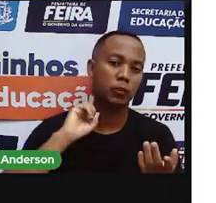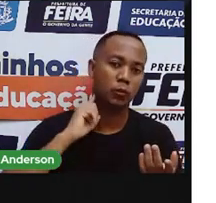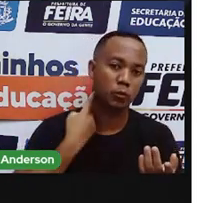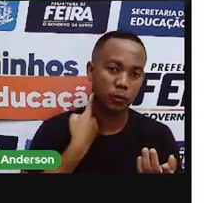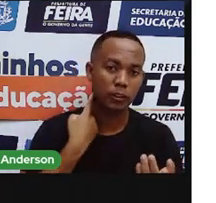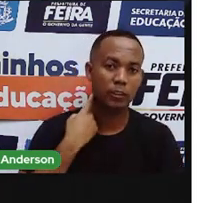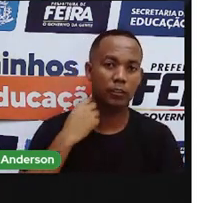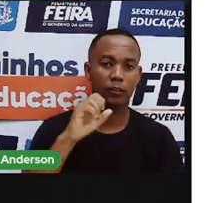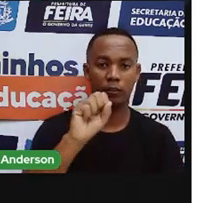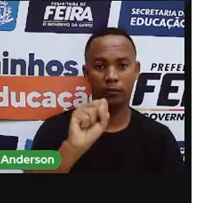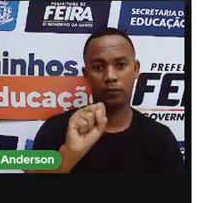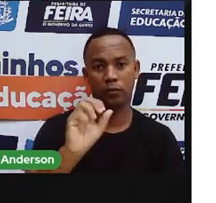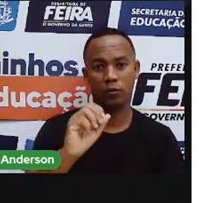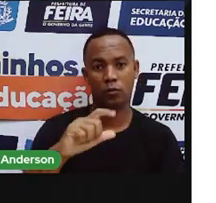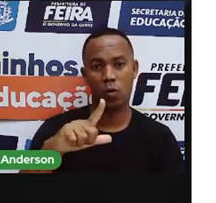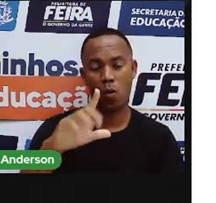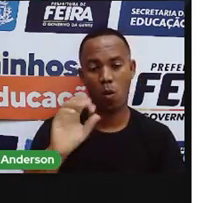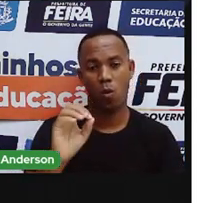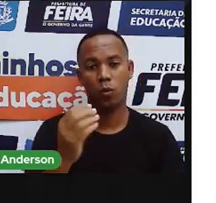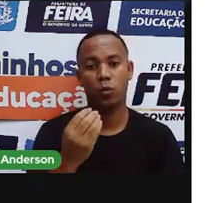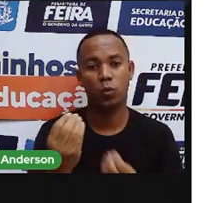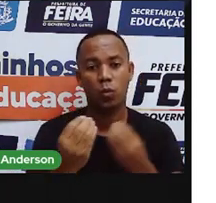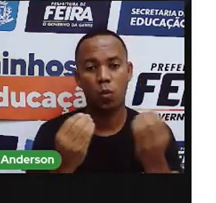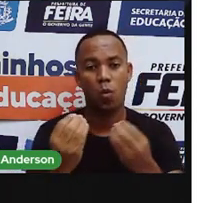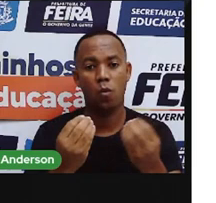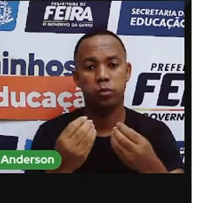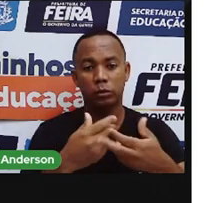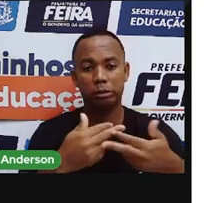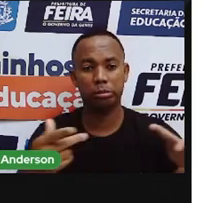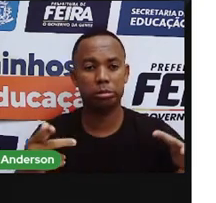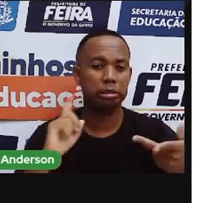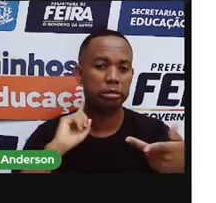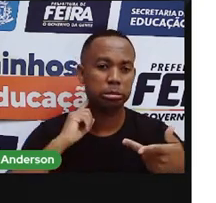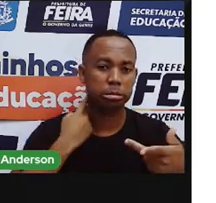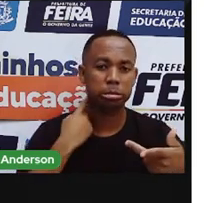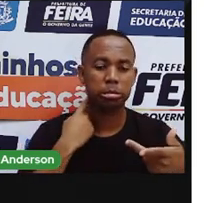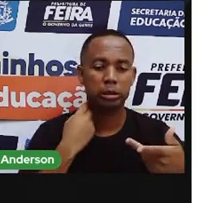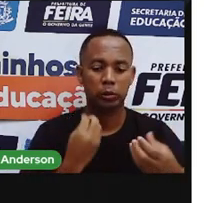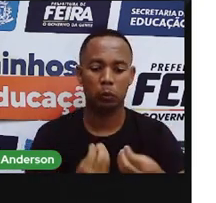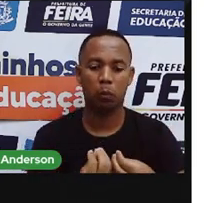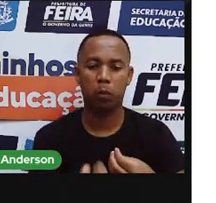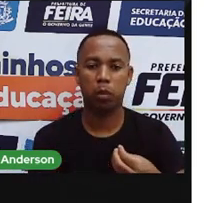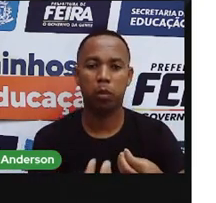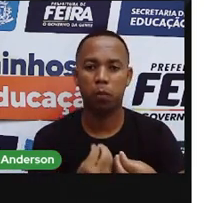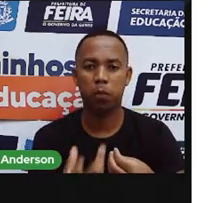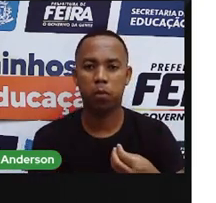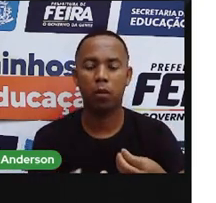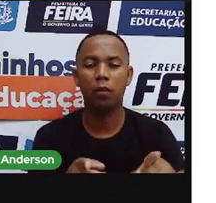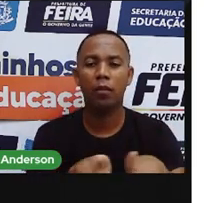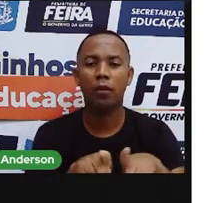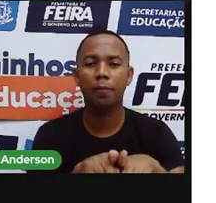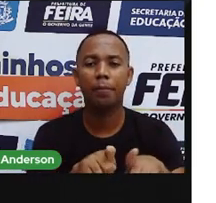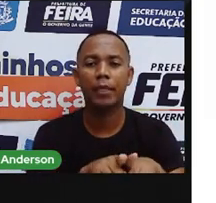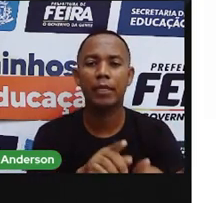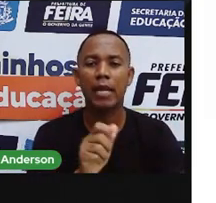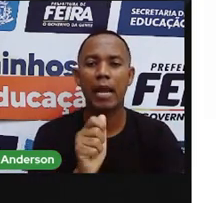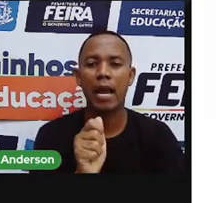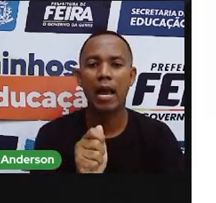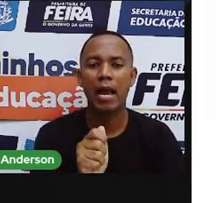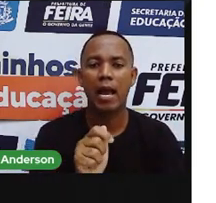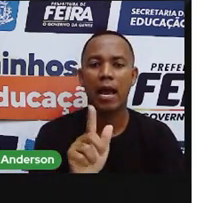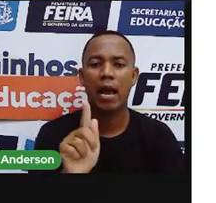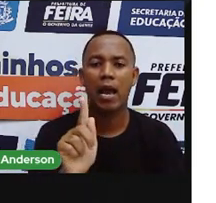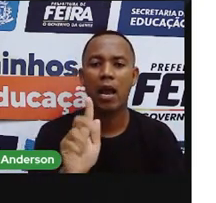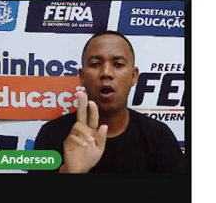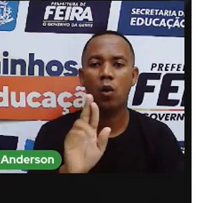Ocorre principalmente pelo acúmulo de agrotóxico. Você sabe o que é um agrotóxico? São produtos, né? Que algumas pessoas